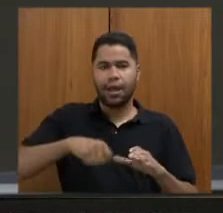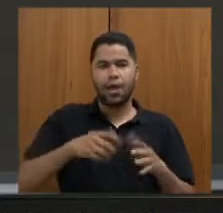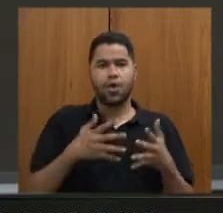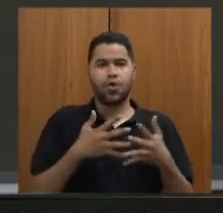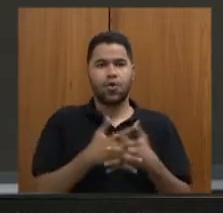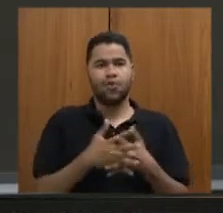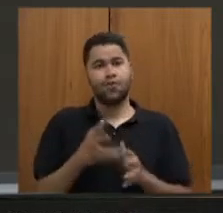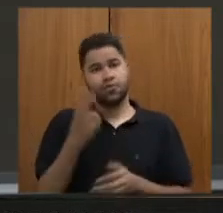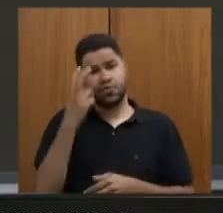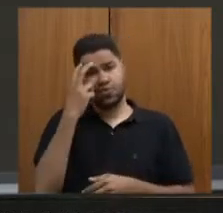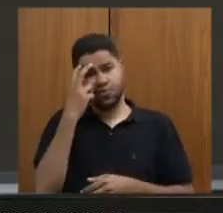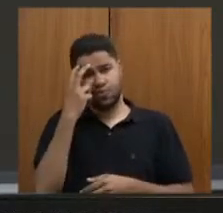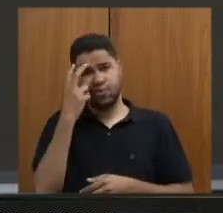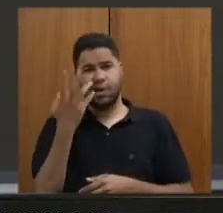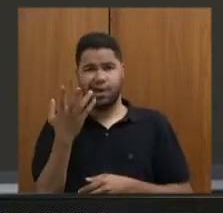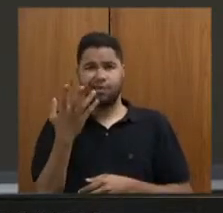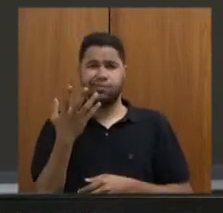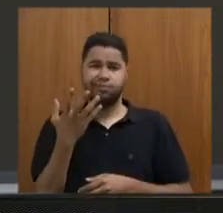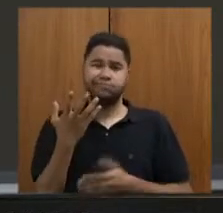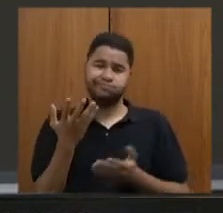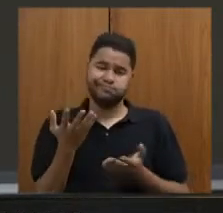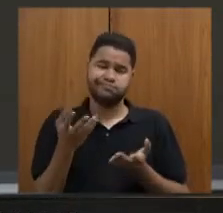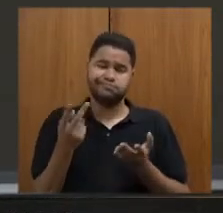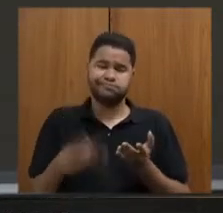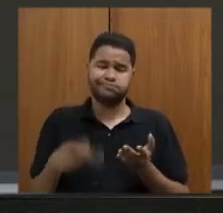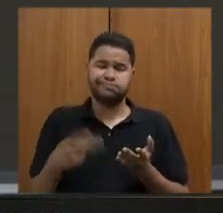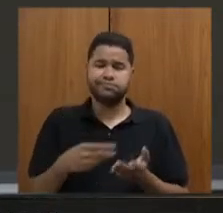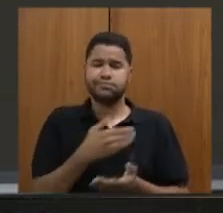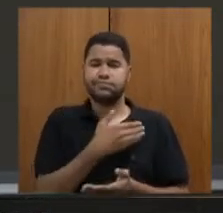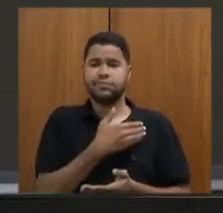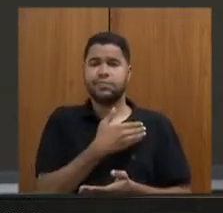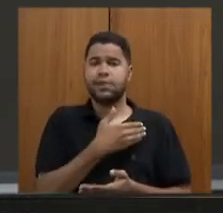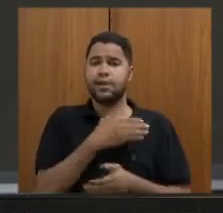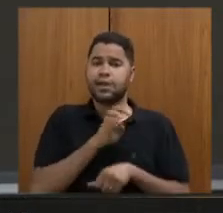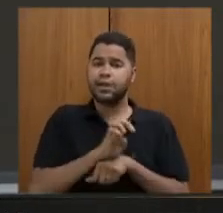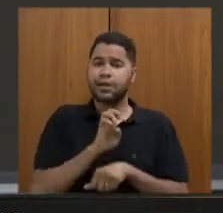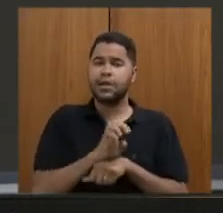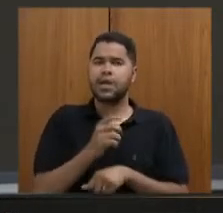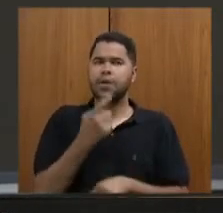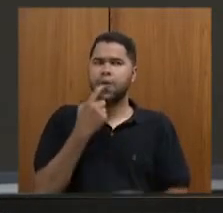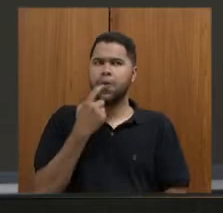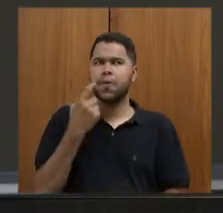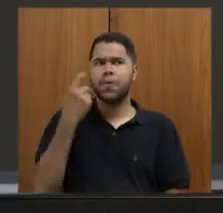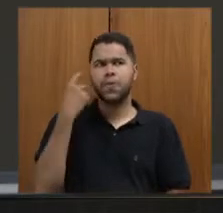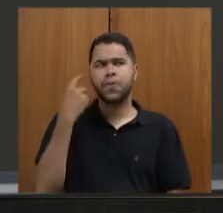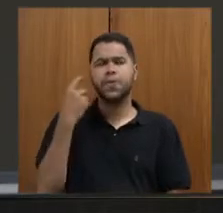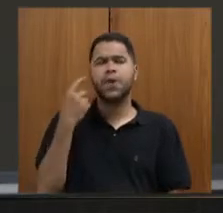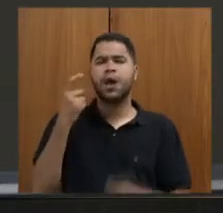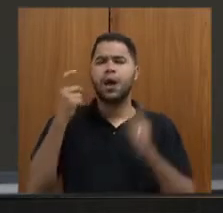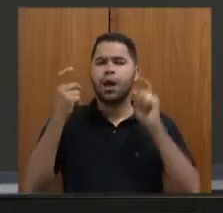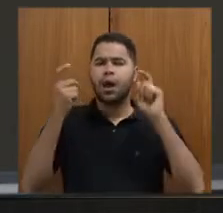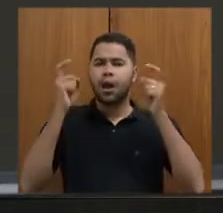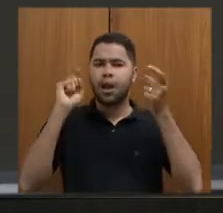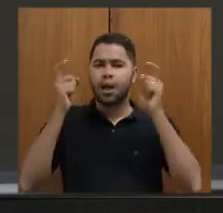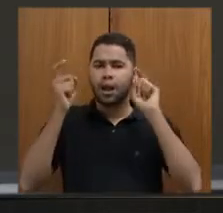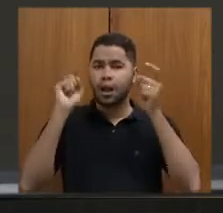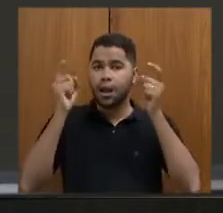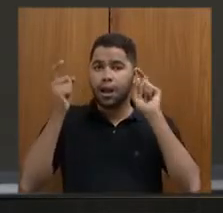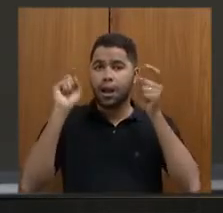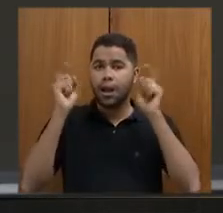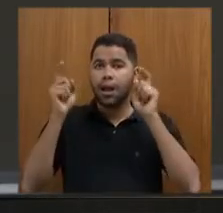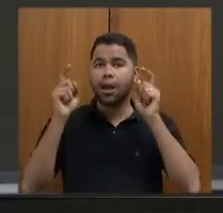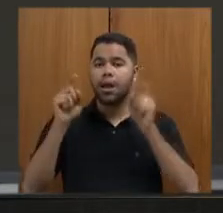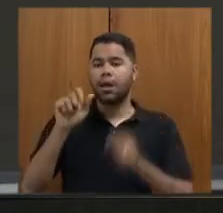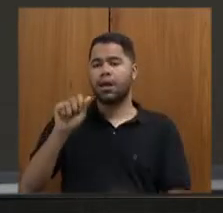com o cultural, também com o turismo no nosso estado. Estive recentemente em reunião com a